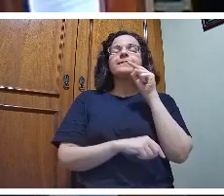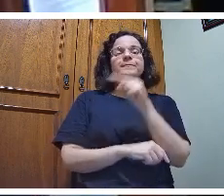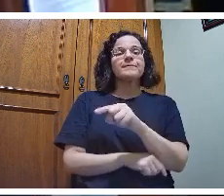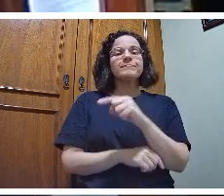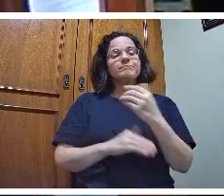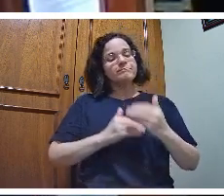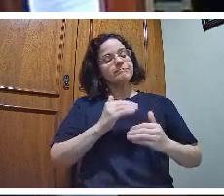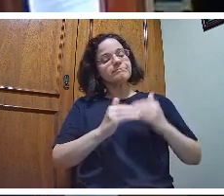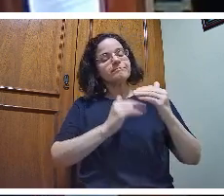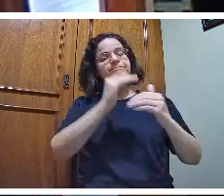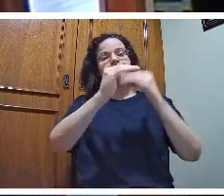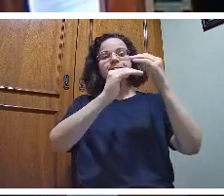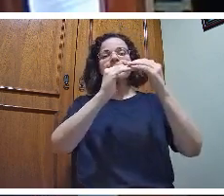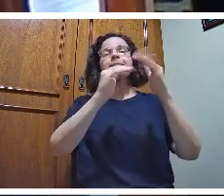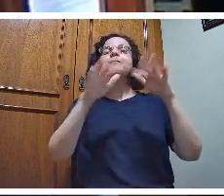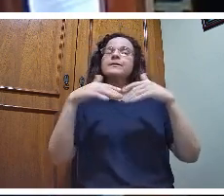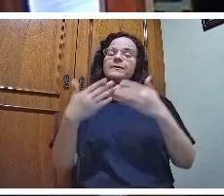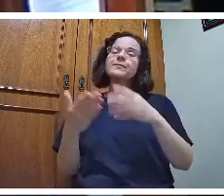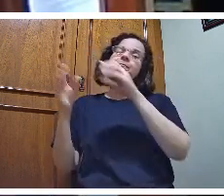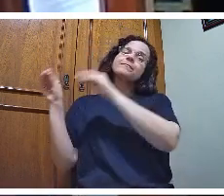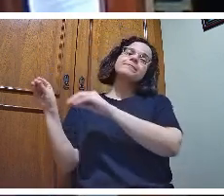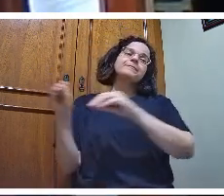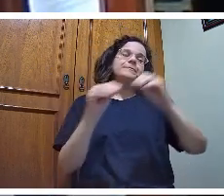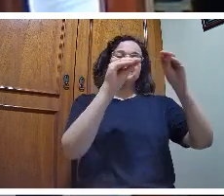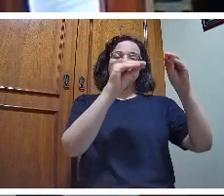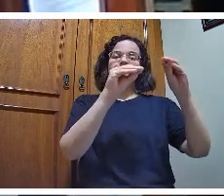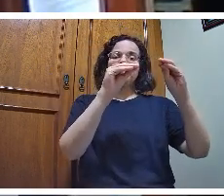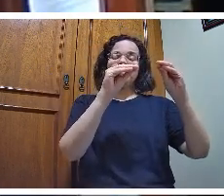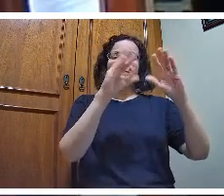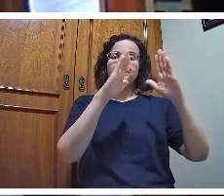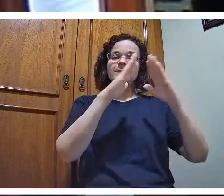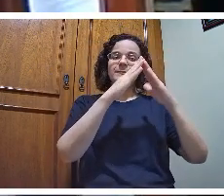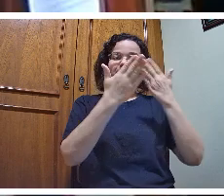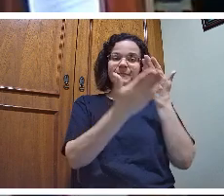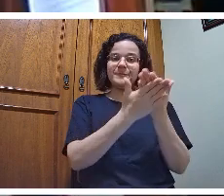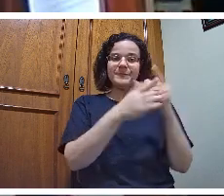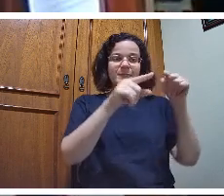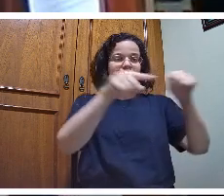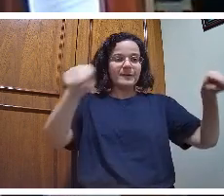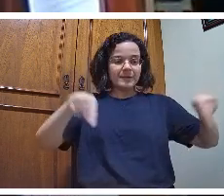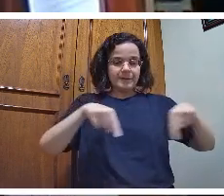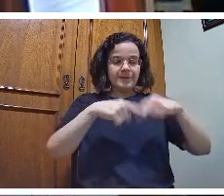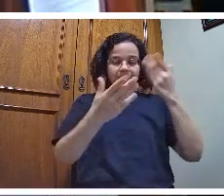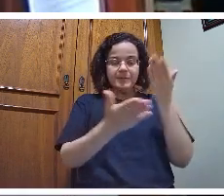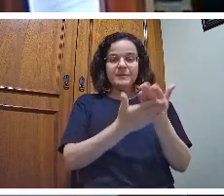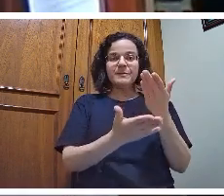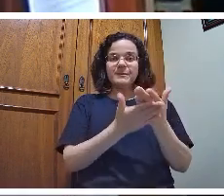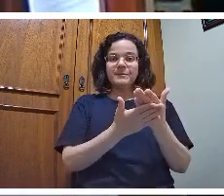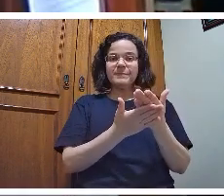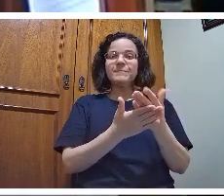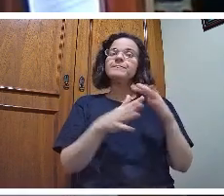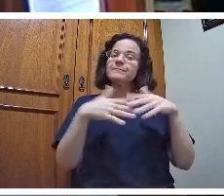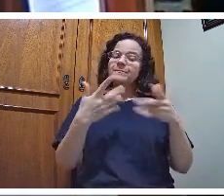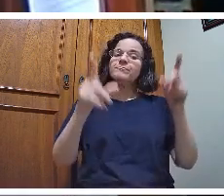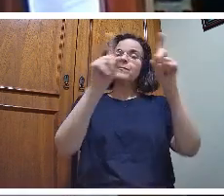sala de aula por isso que ele vai ao computador por isso é que ele vai tentar